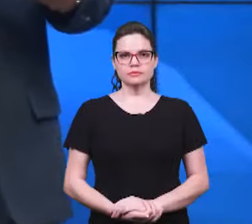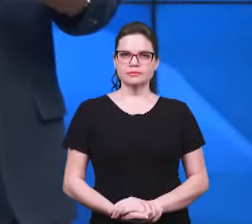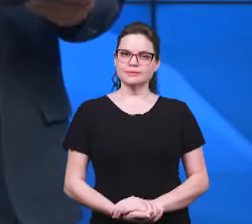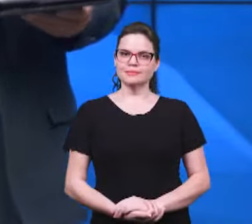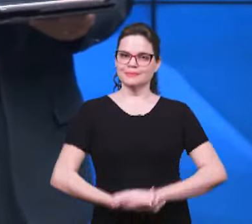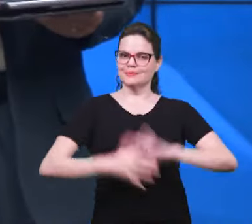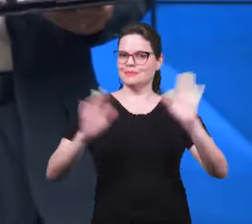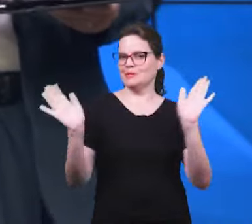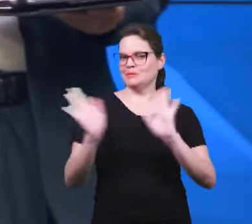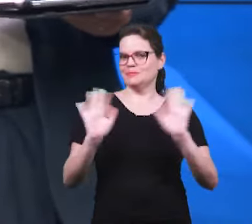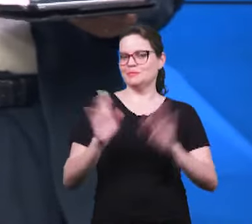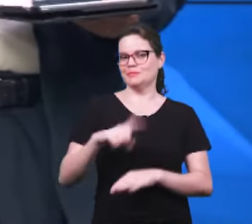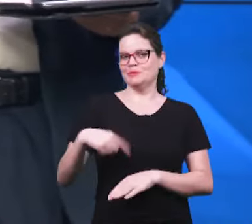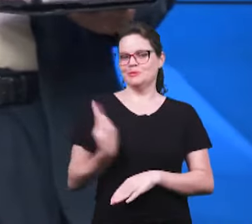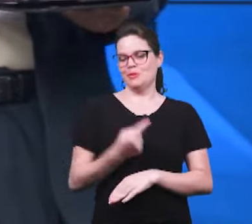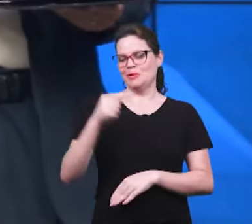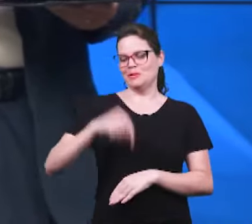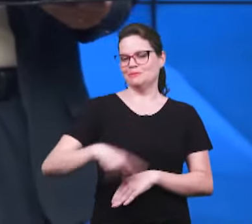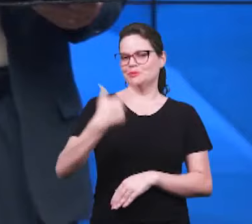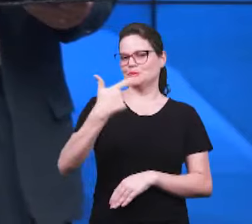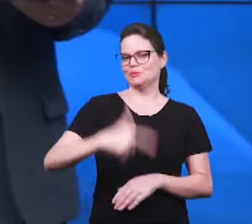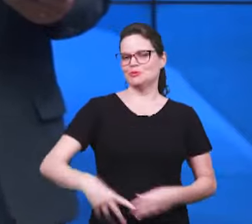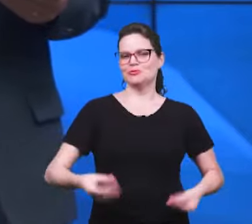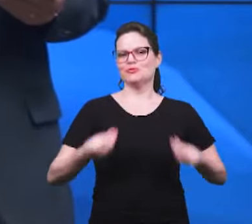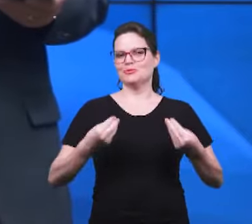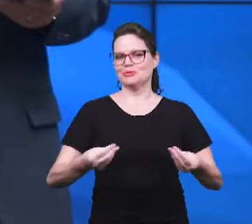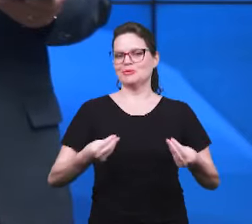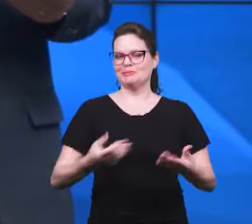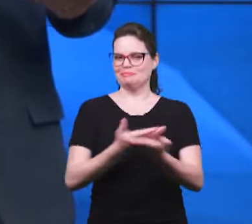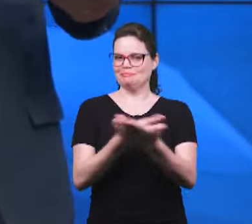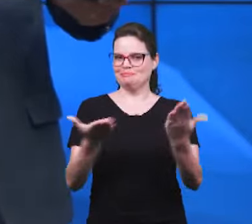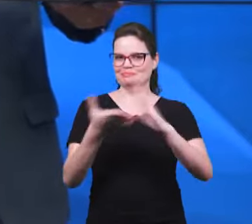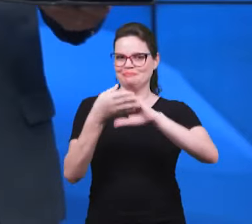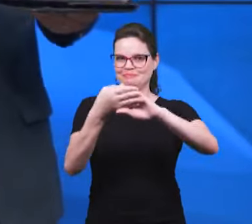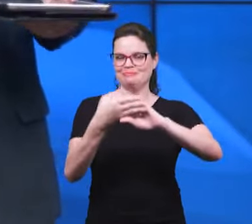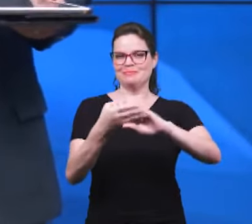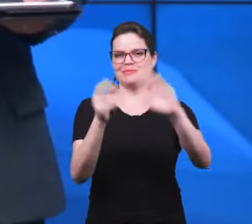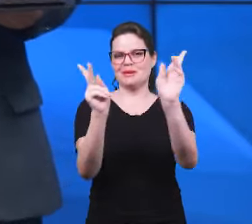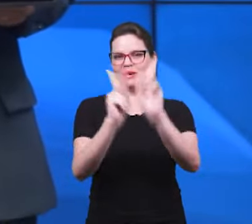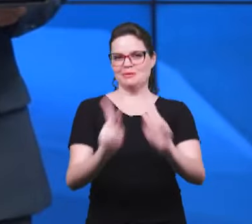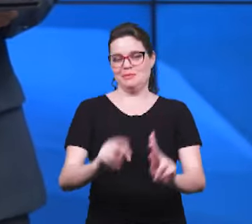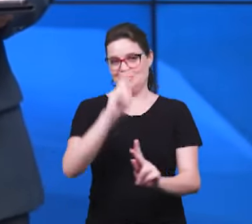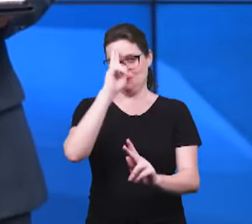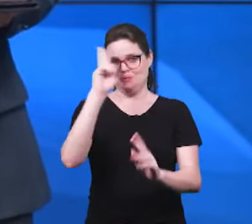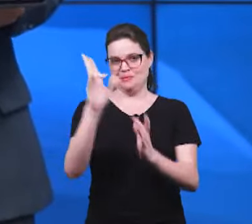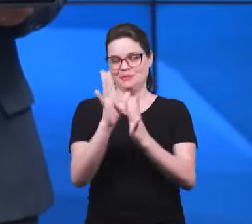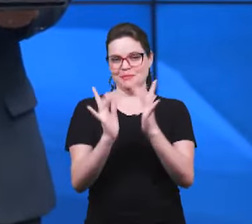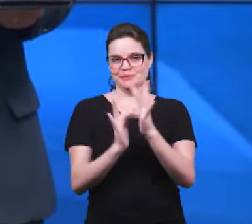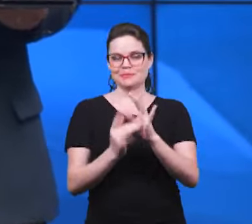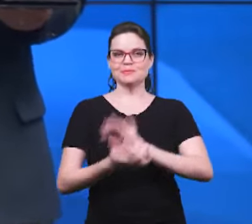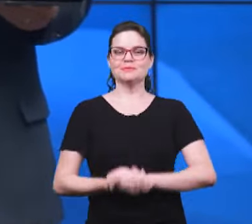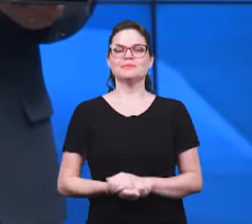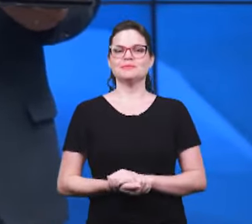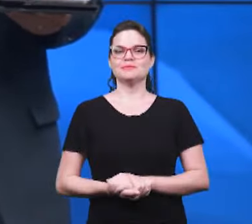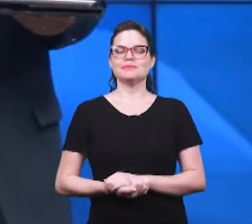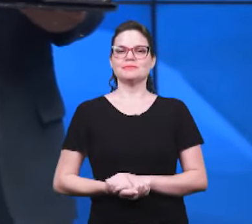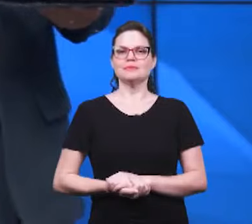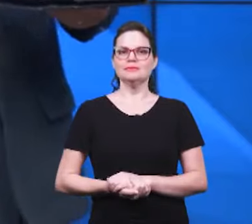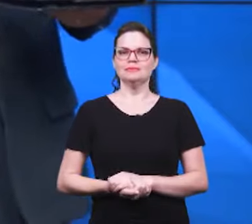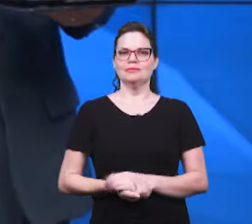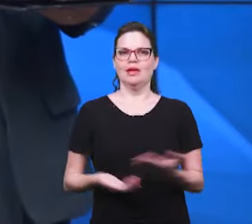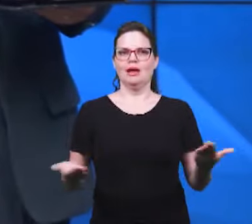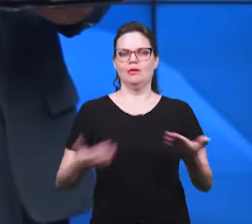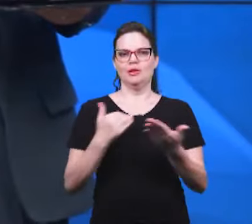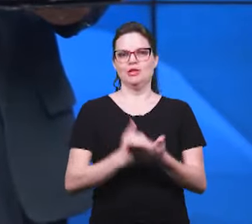Olá, nós estamos aqui mais uma vez para saudá-lo com a par do Senhor Jesus e dizer que a nossa